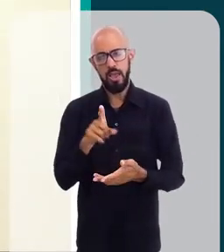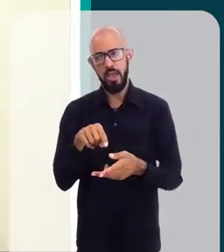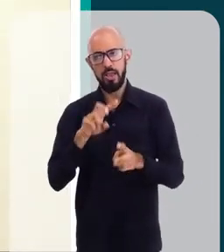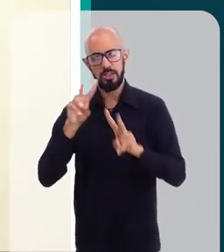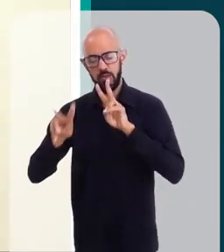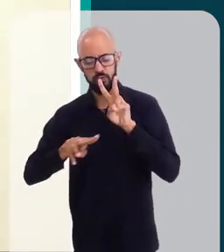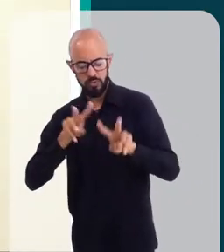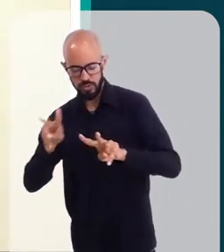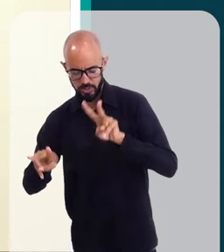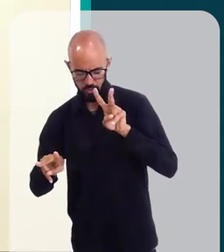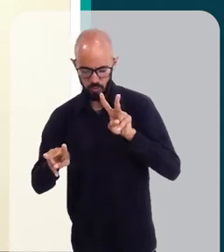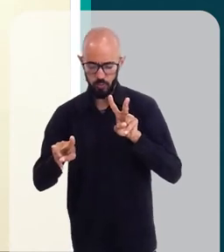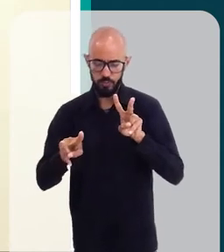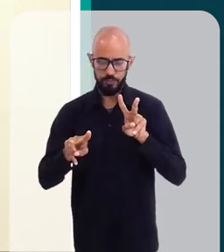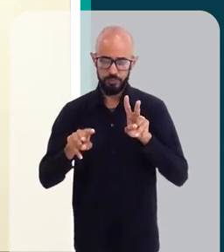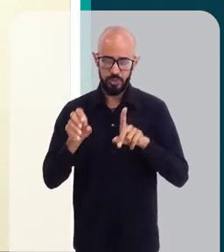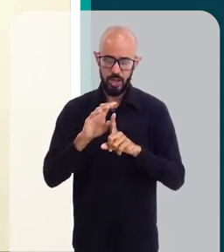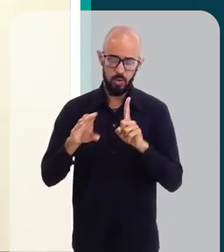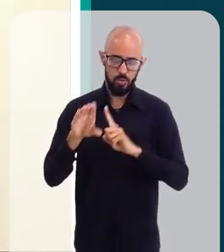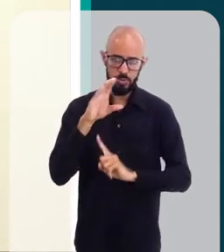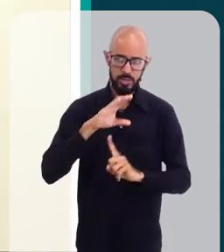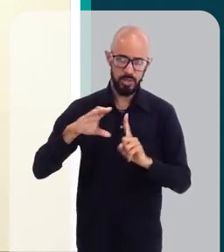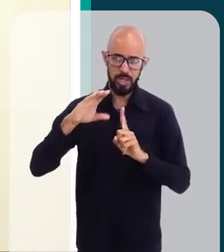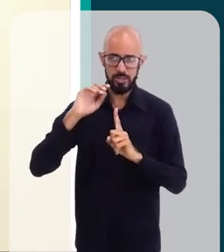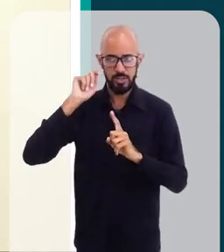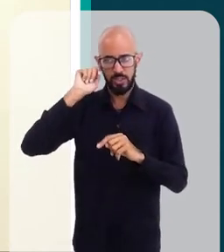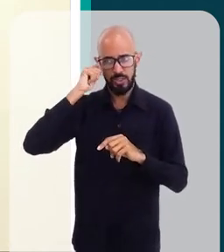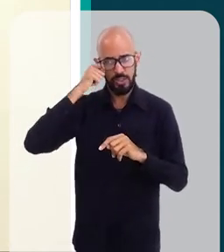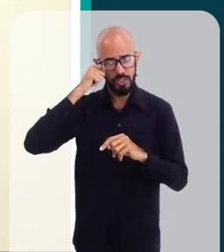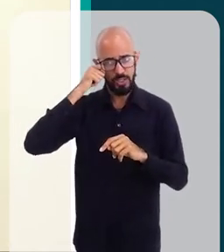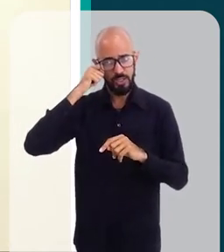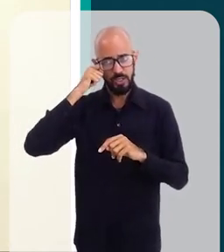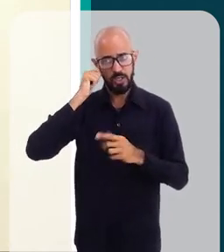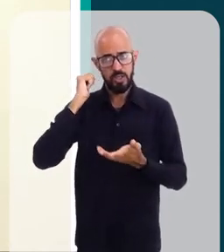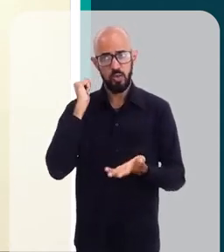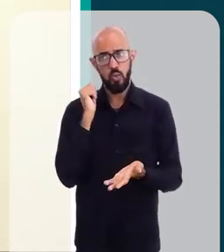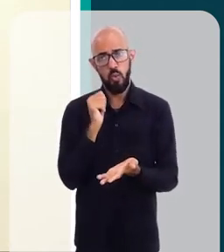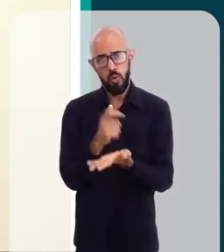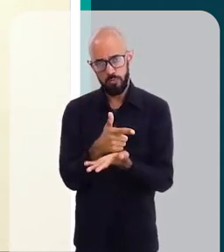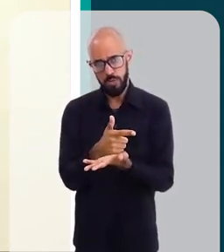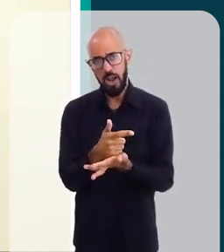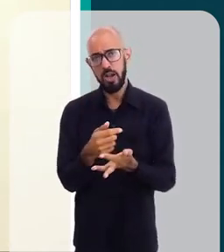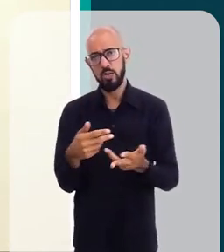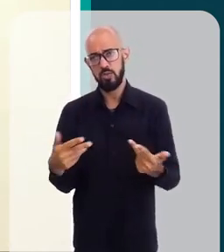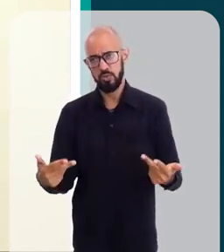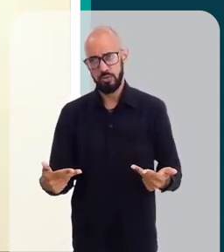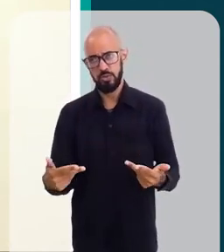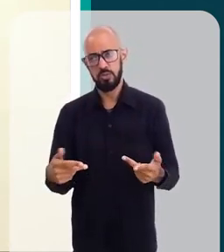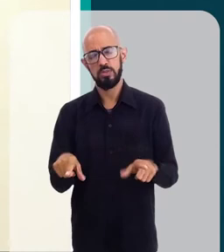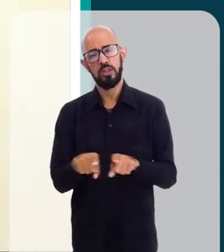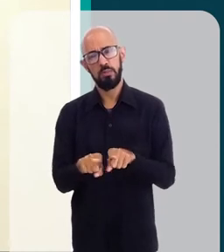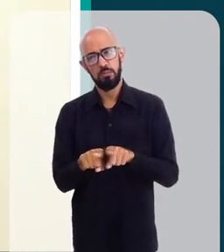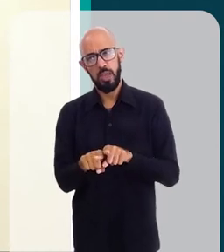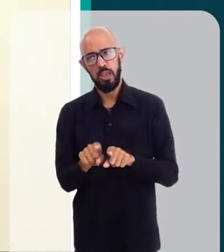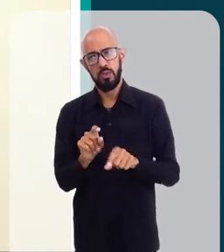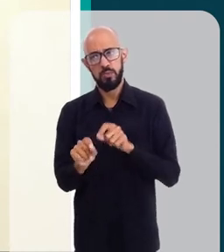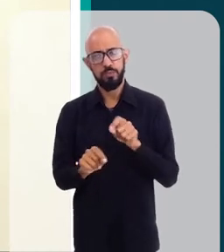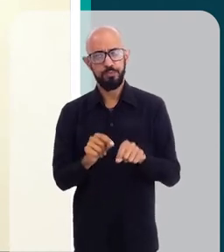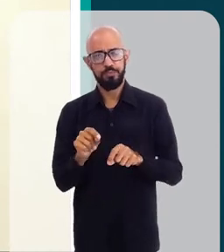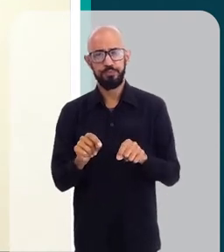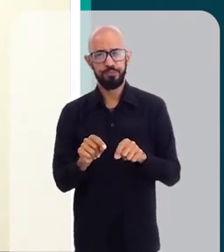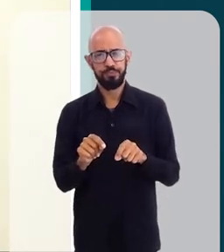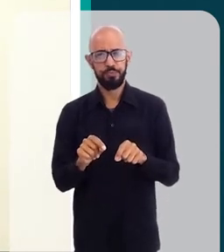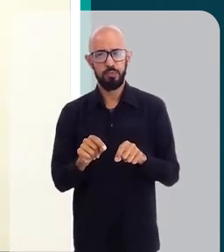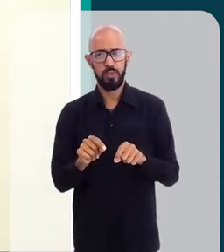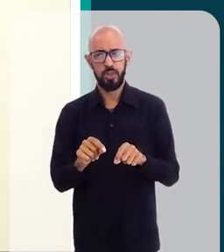relação à visão da comunidade negra em que somos consumidores. e também